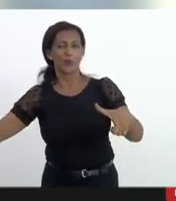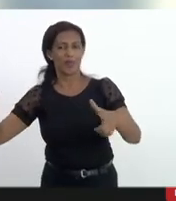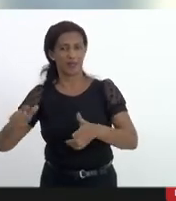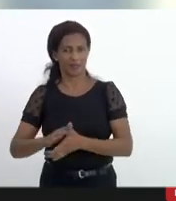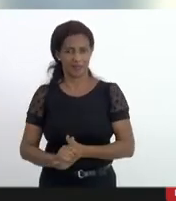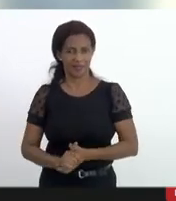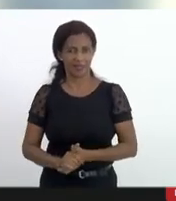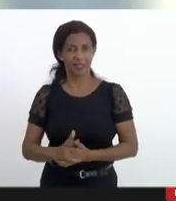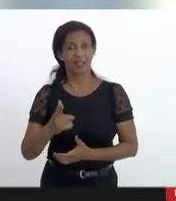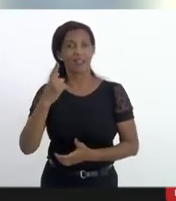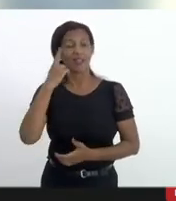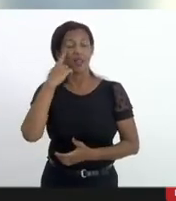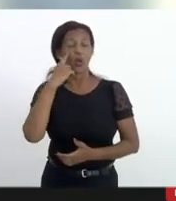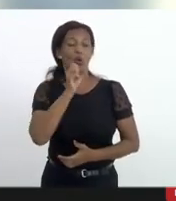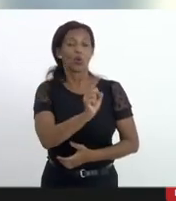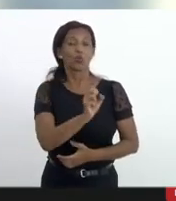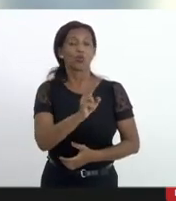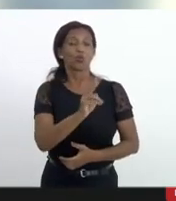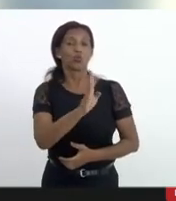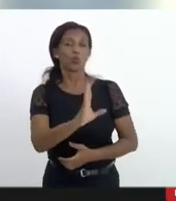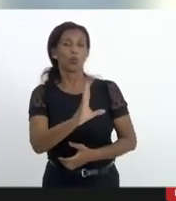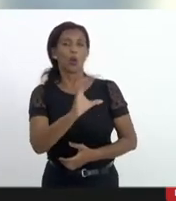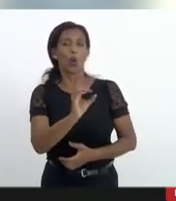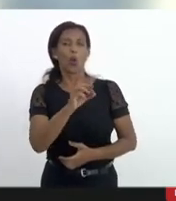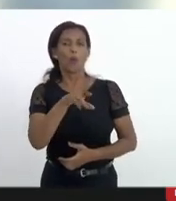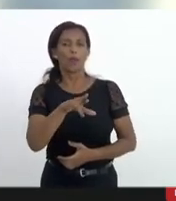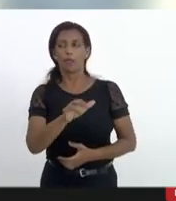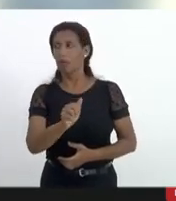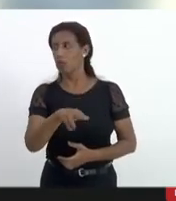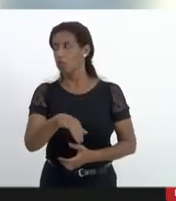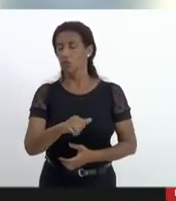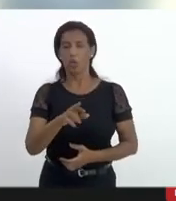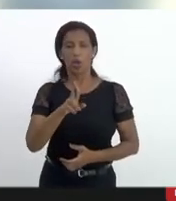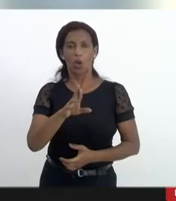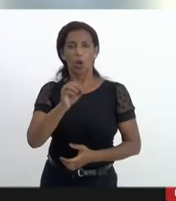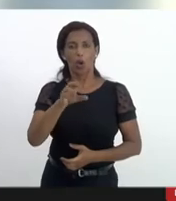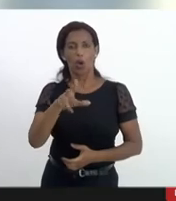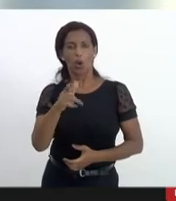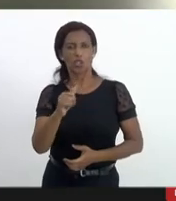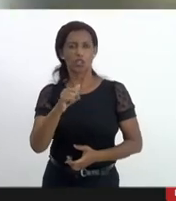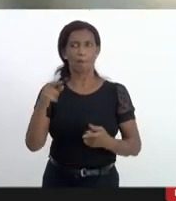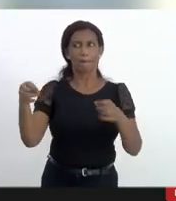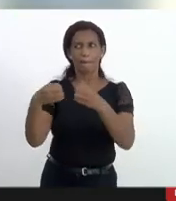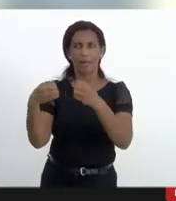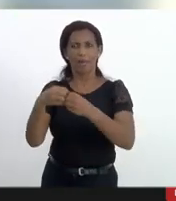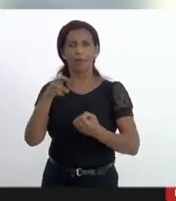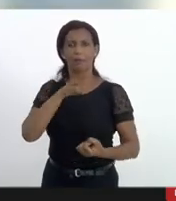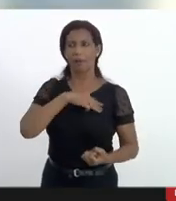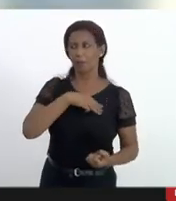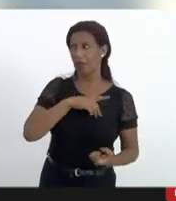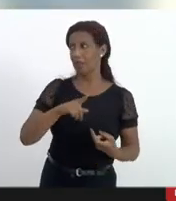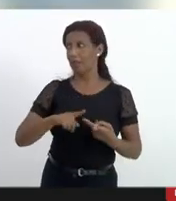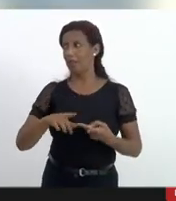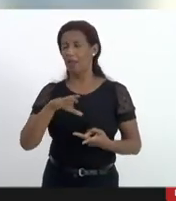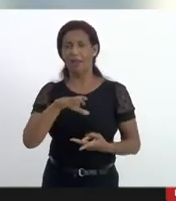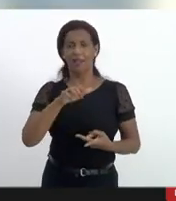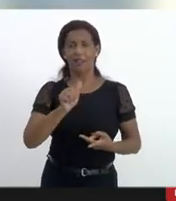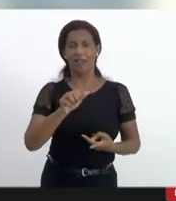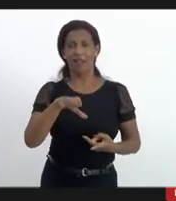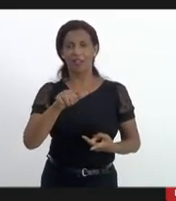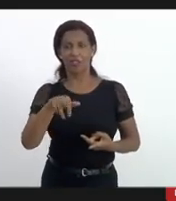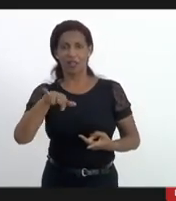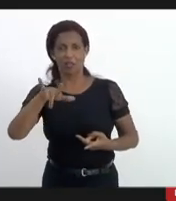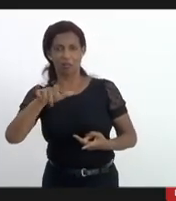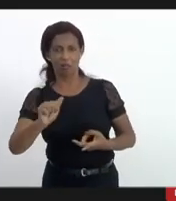era subcomandante do 9º Batalhão ali em Rocha Miranda pegando a área de Madureira Cascadora Oswaldo Cruz as